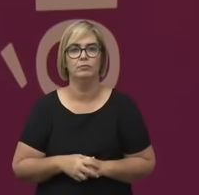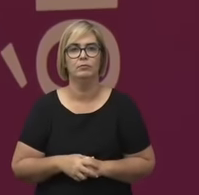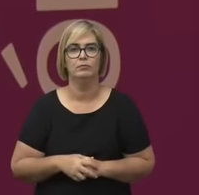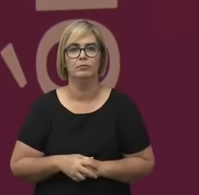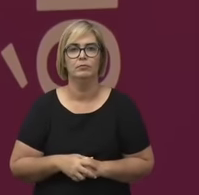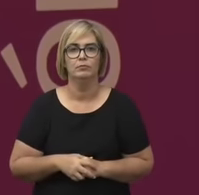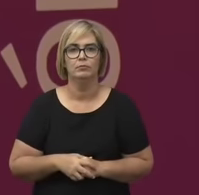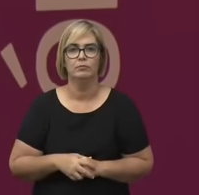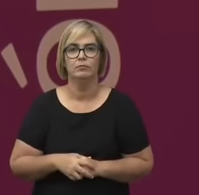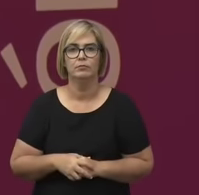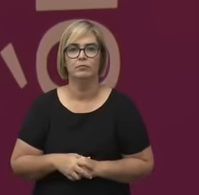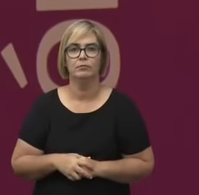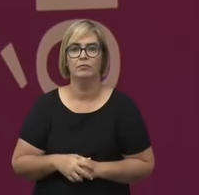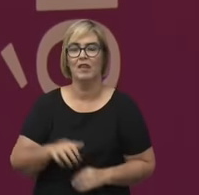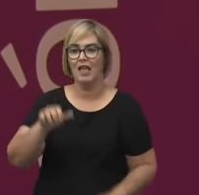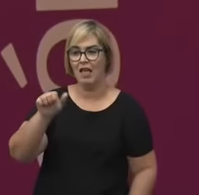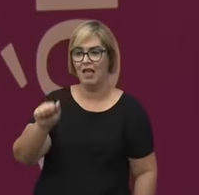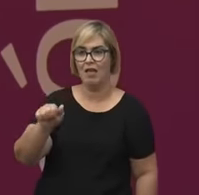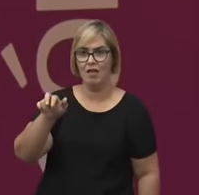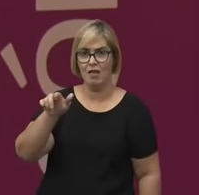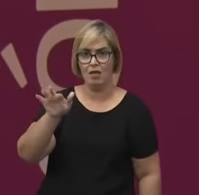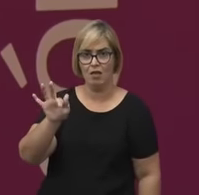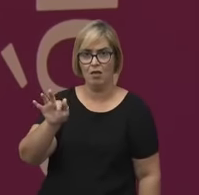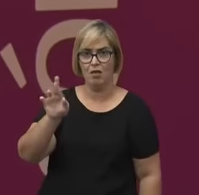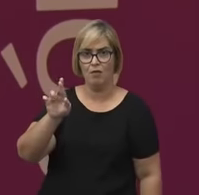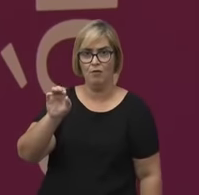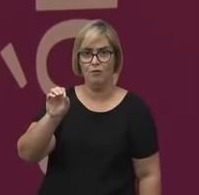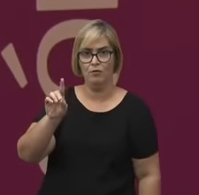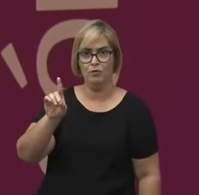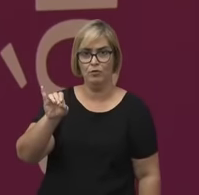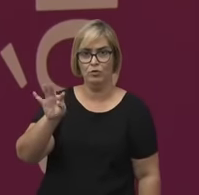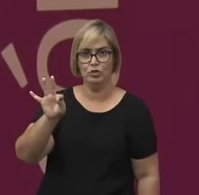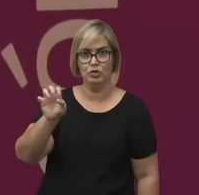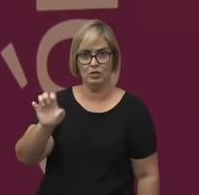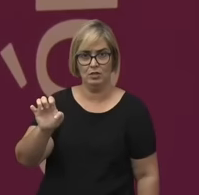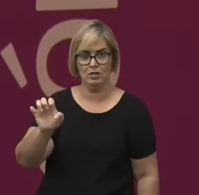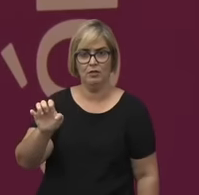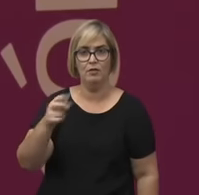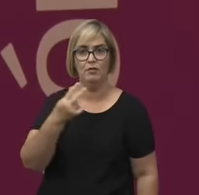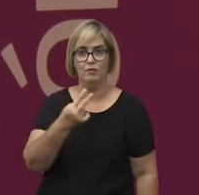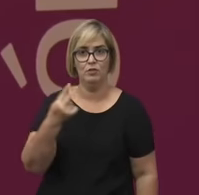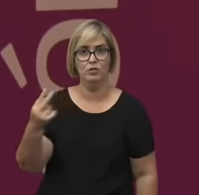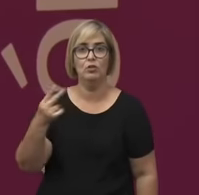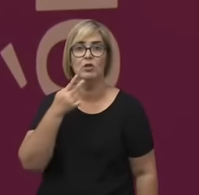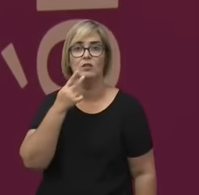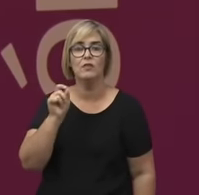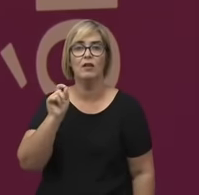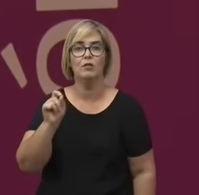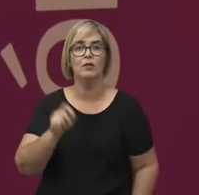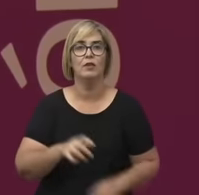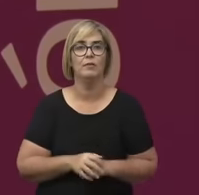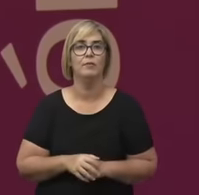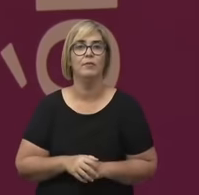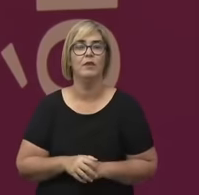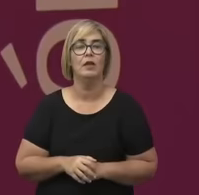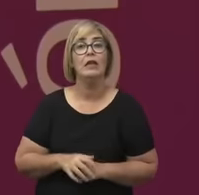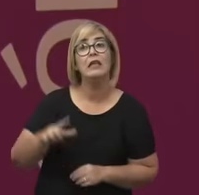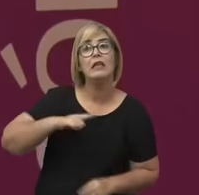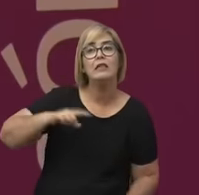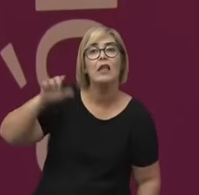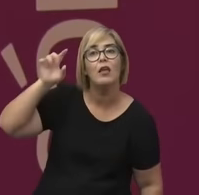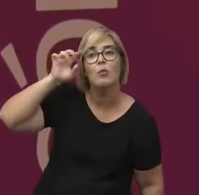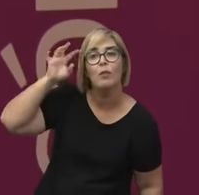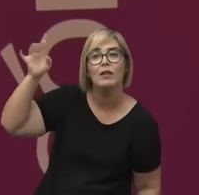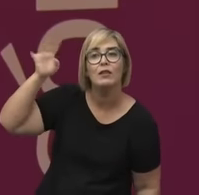A Afrodite 22 diz assim, que a escritora Úrsula Legan fala de uma teoria em que deveríamos